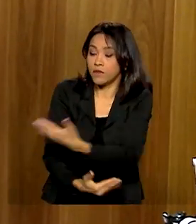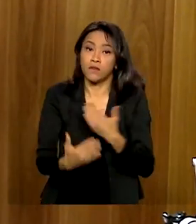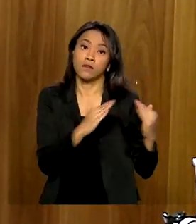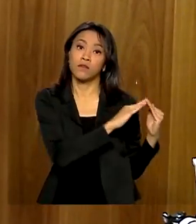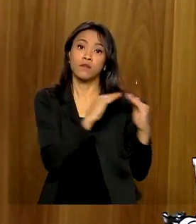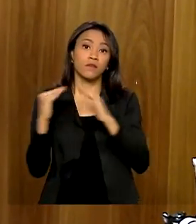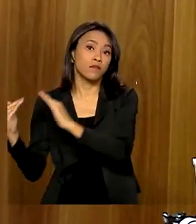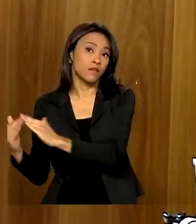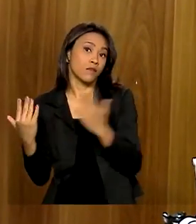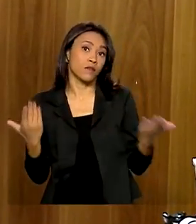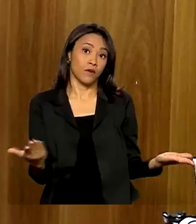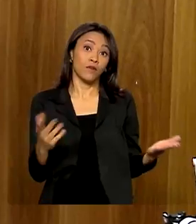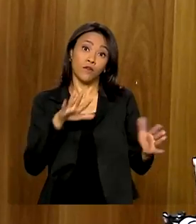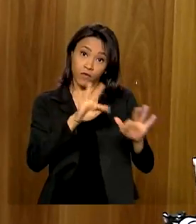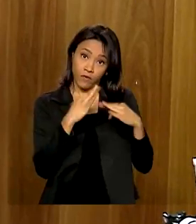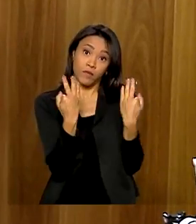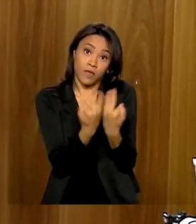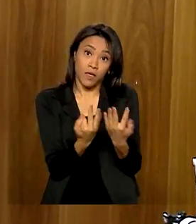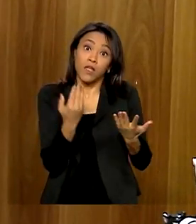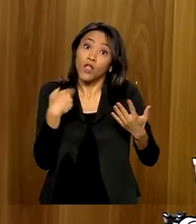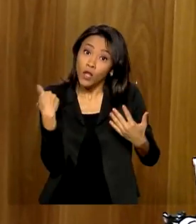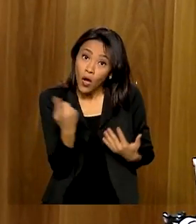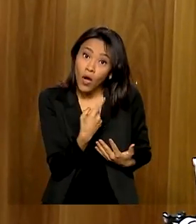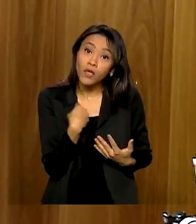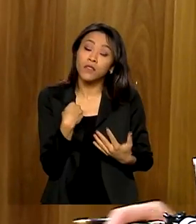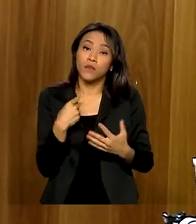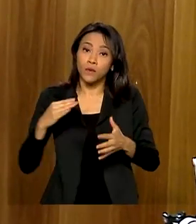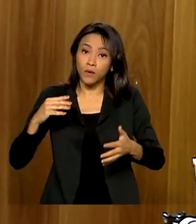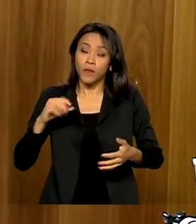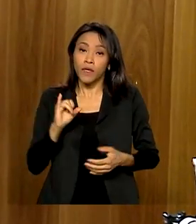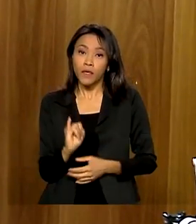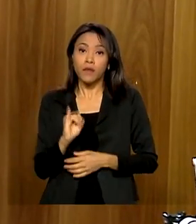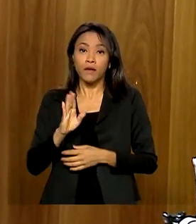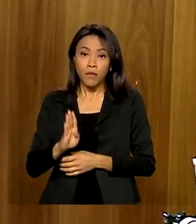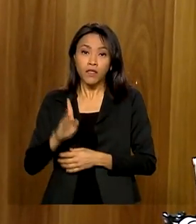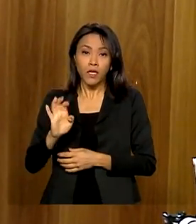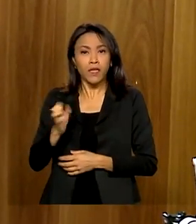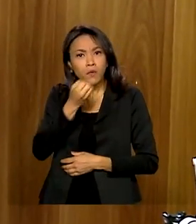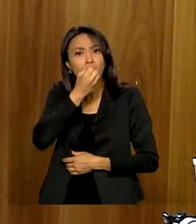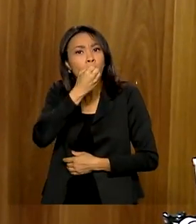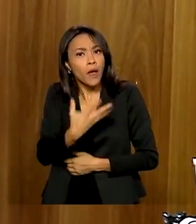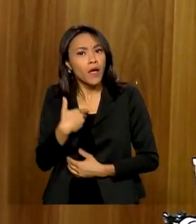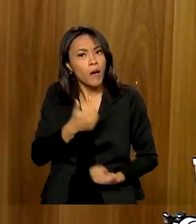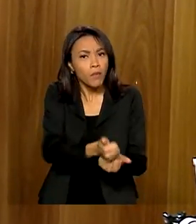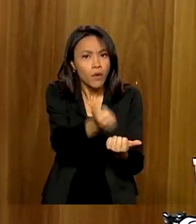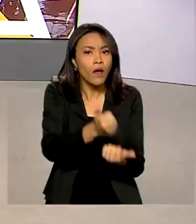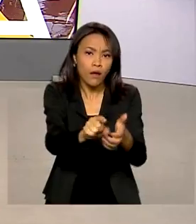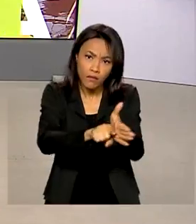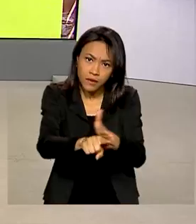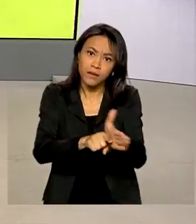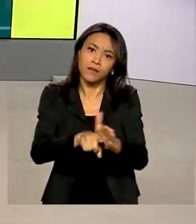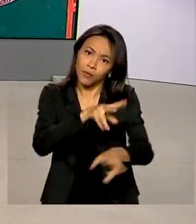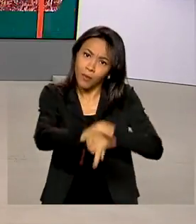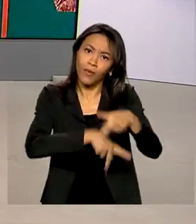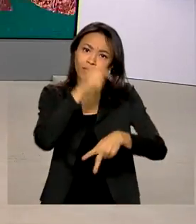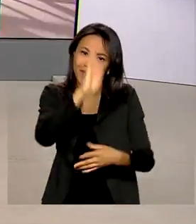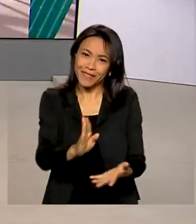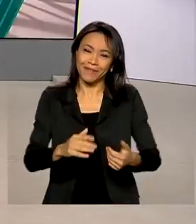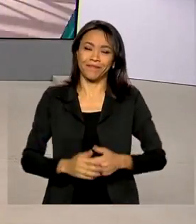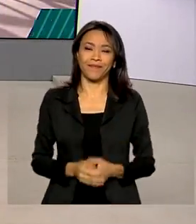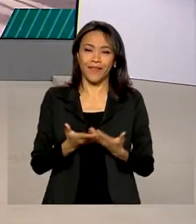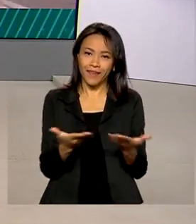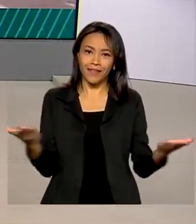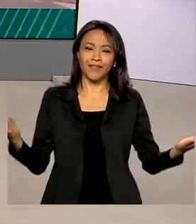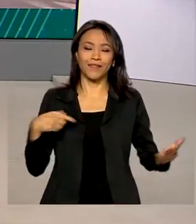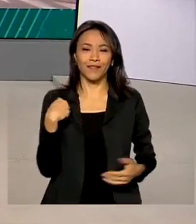Nós somos do bem e nós somos do povo brasileiro. É isso,